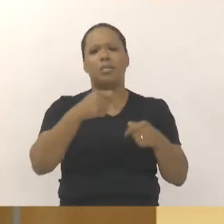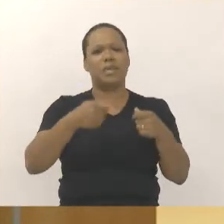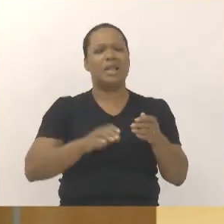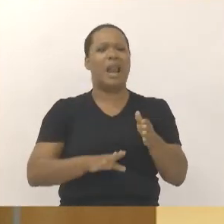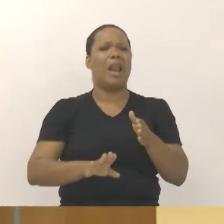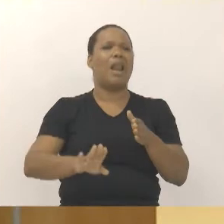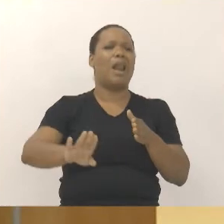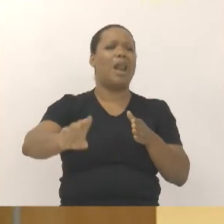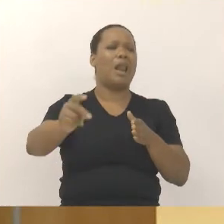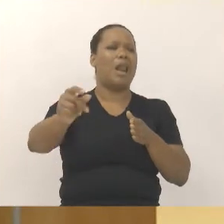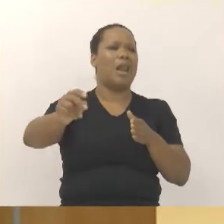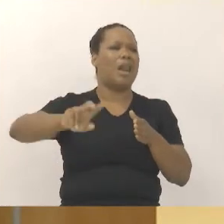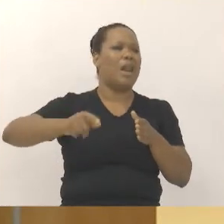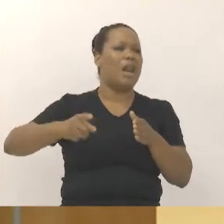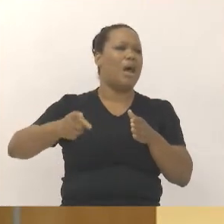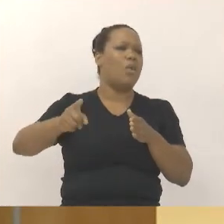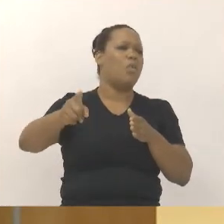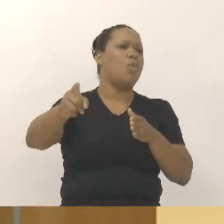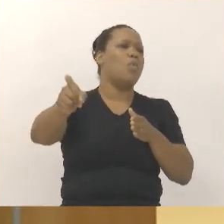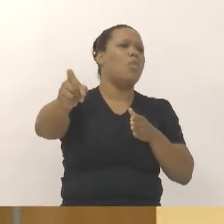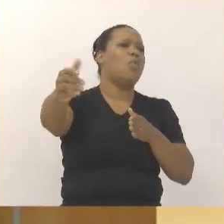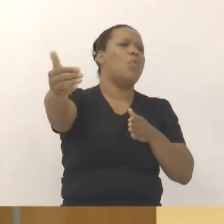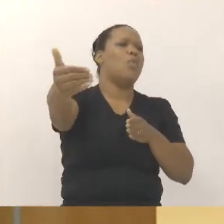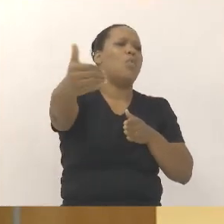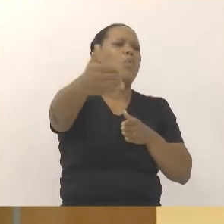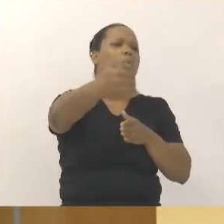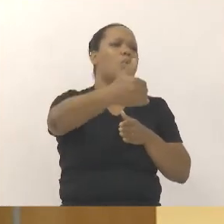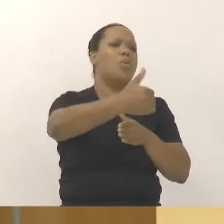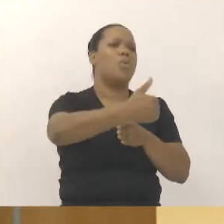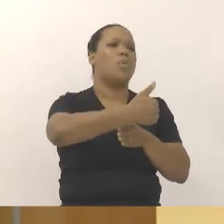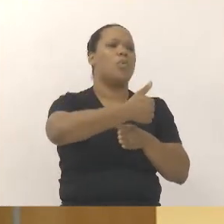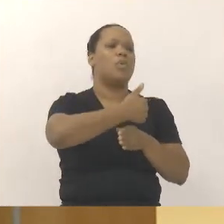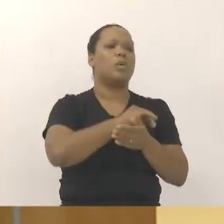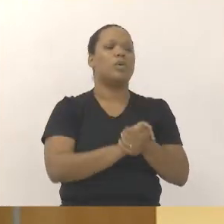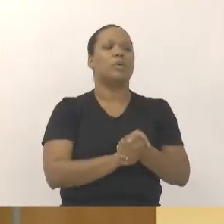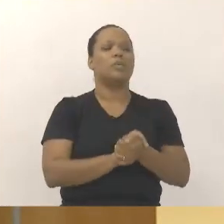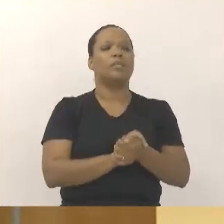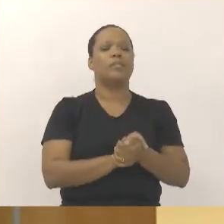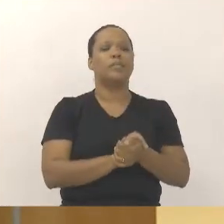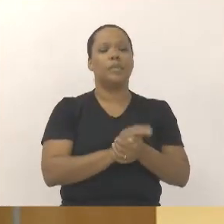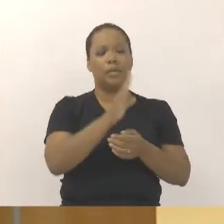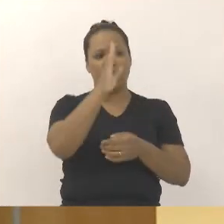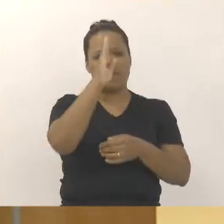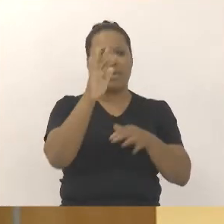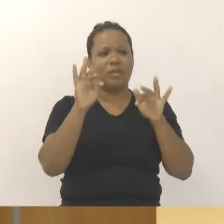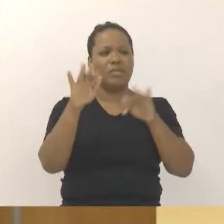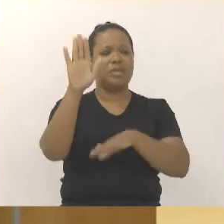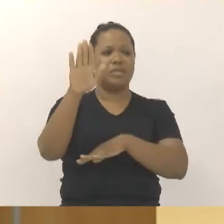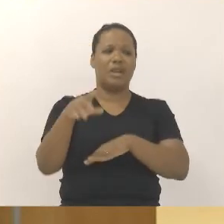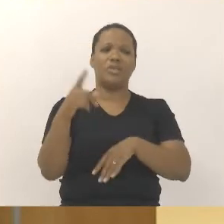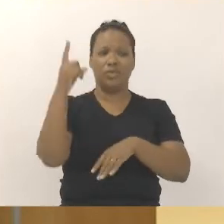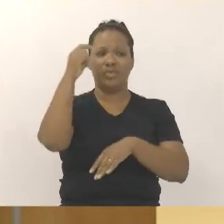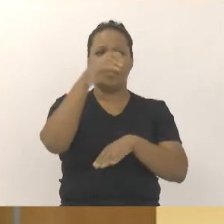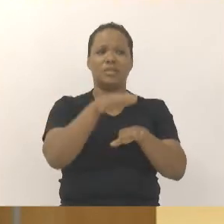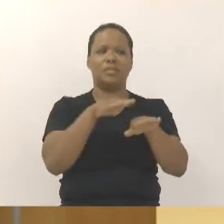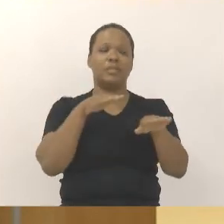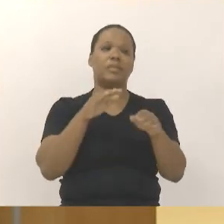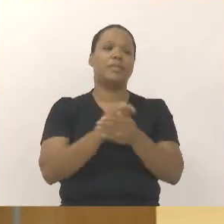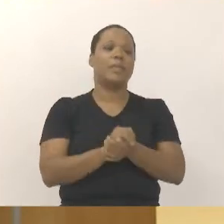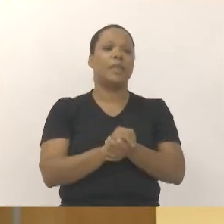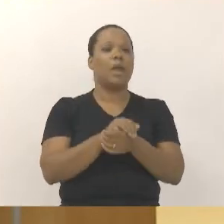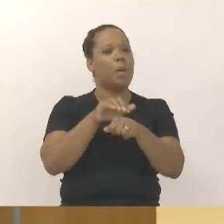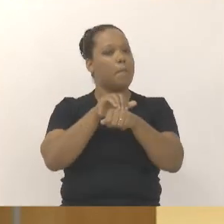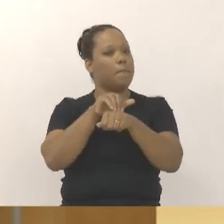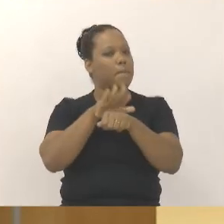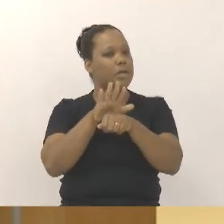chegar àquele ponto lá que é um congestionamento danado nos finais de tarde, principalmente. Então, fica aí a sugestão para a mobilidade urbana. Senhor presidente,